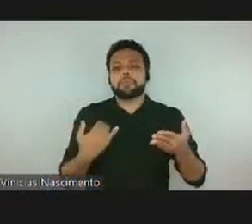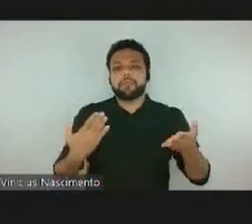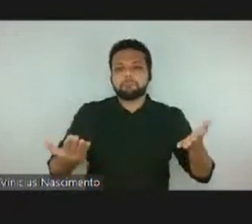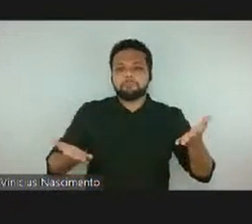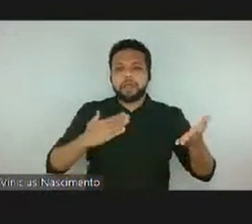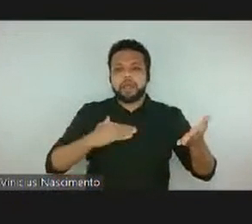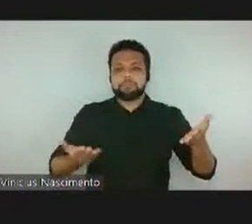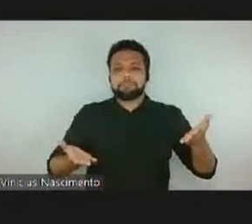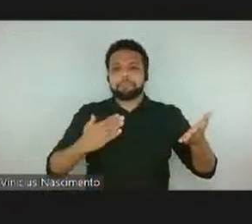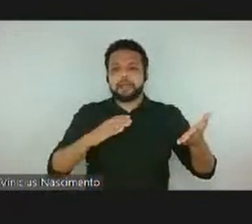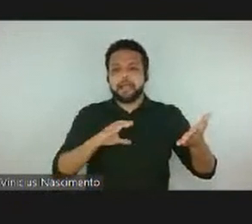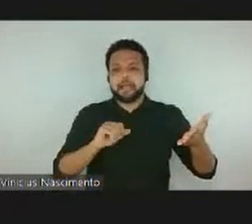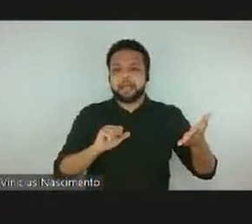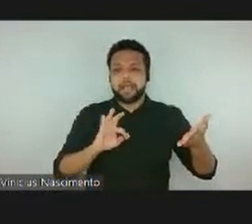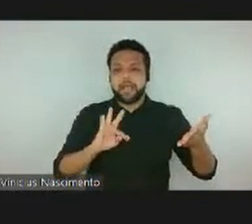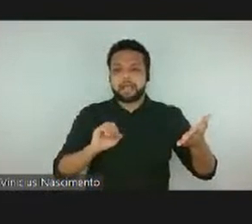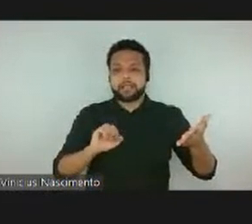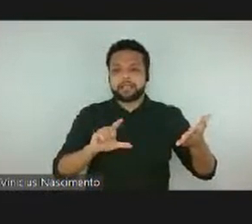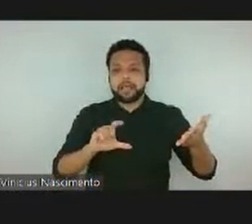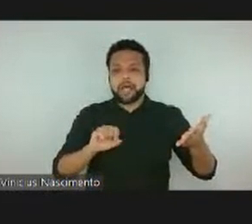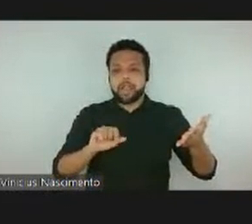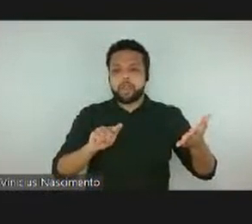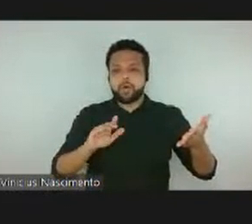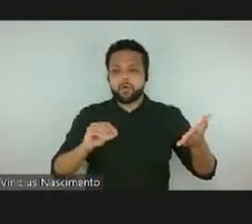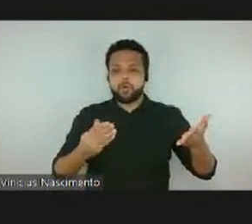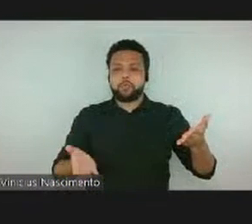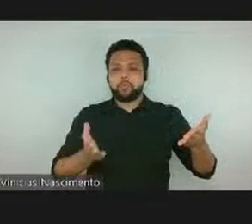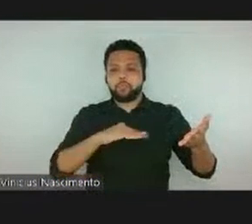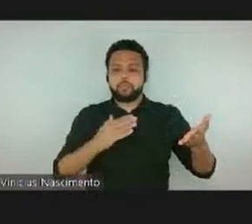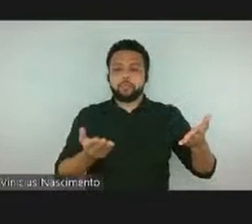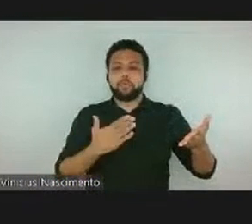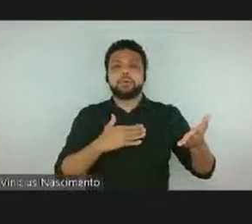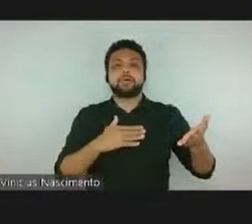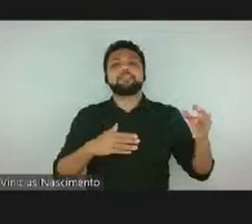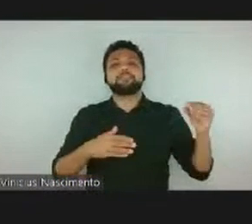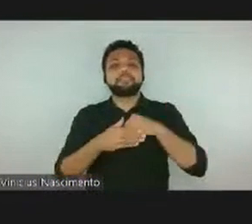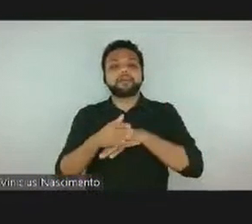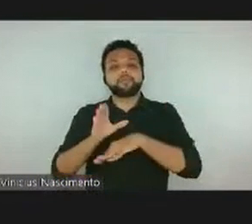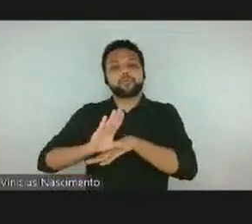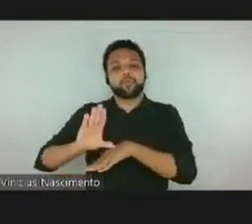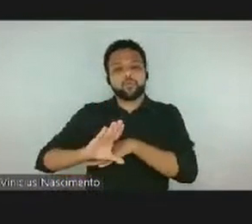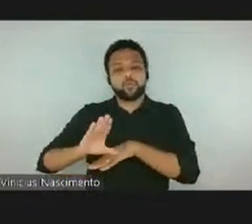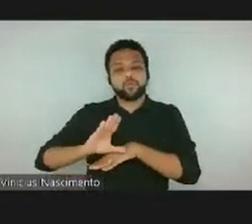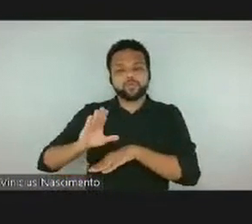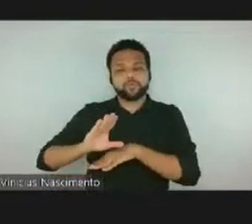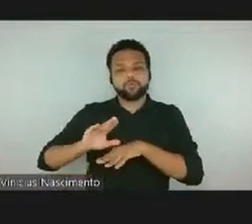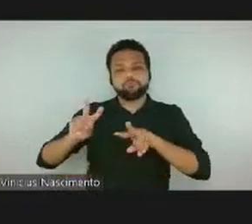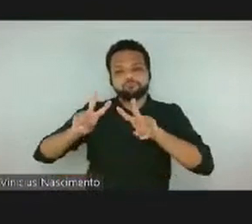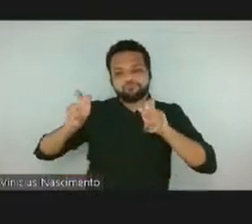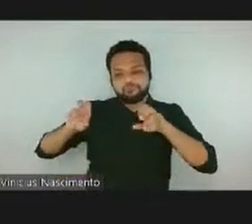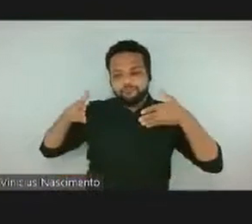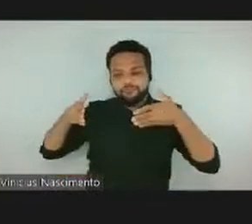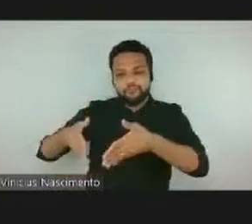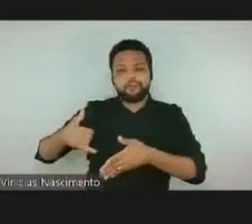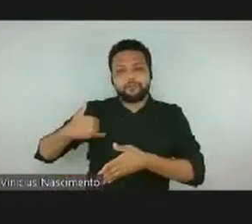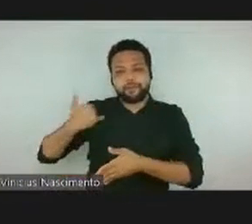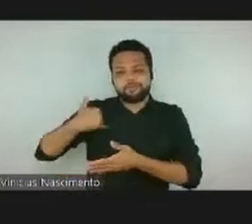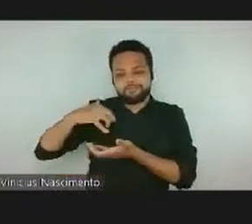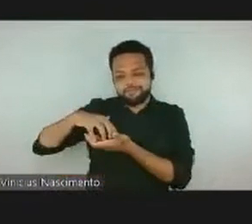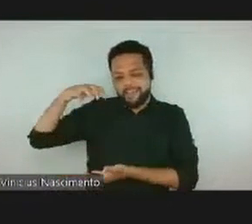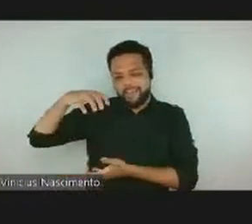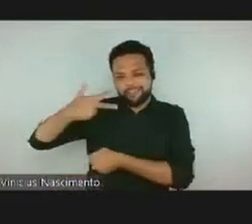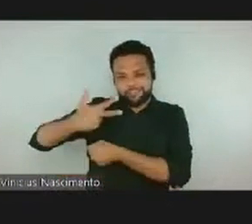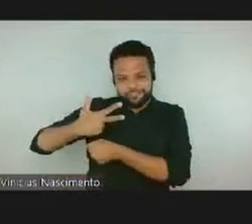exposições de arte nesse contexto do curso mais 60. Eu pensei esse tema dentro do eixo